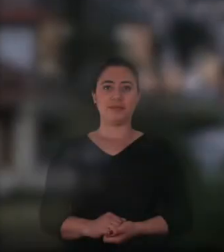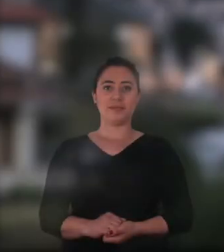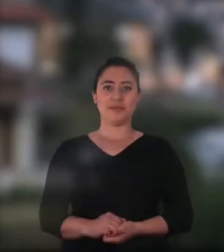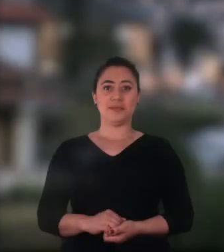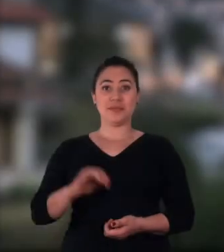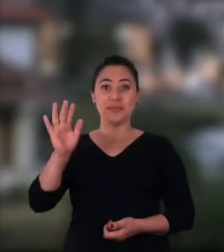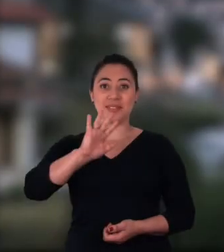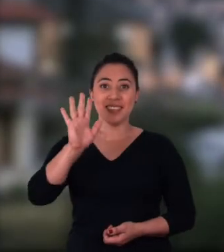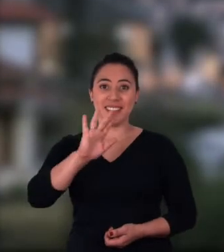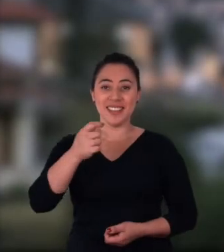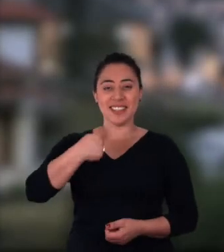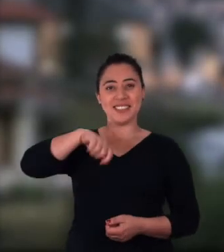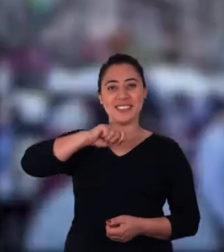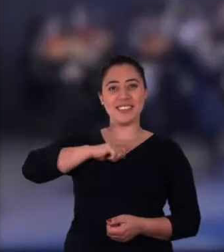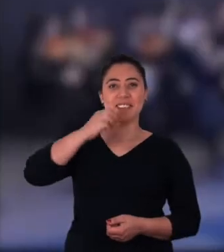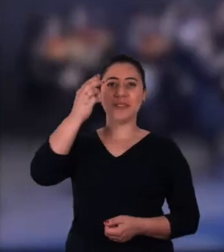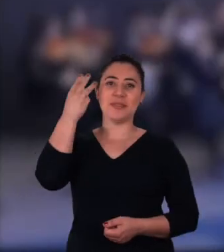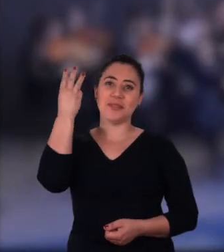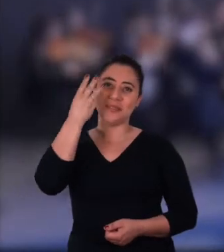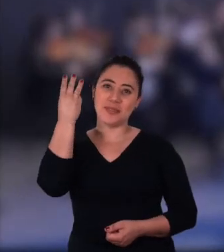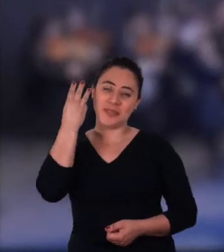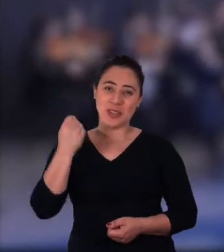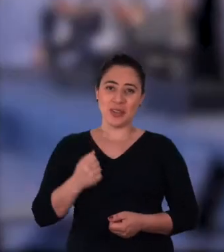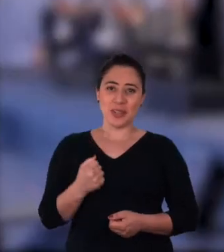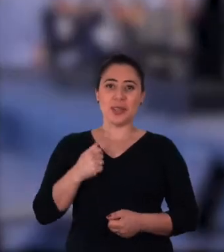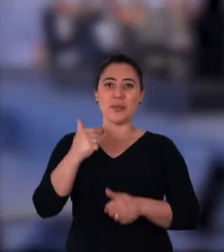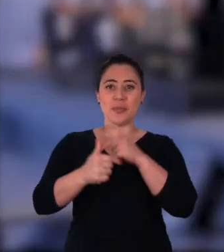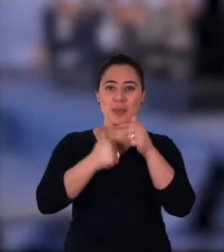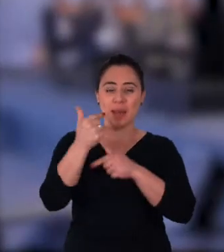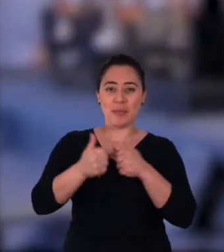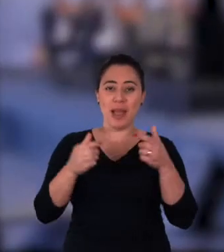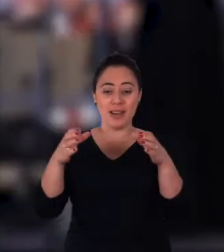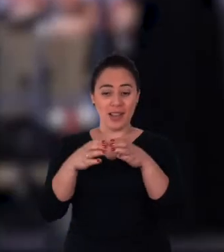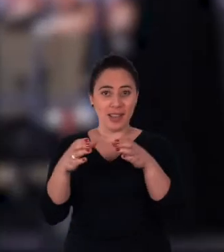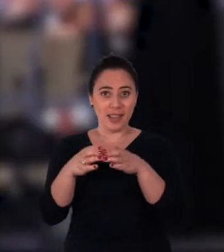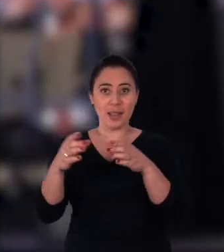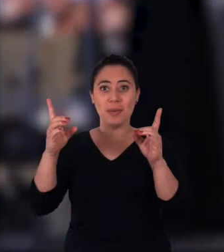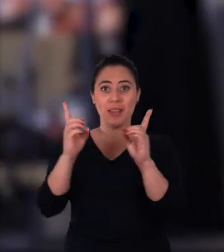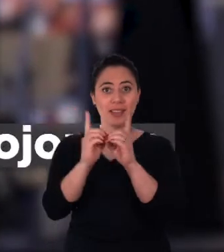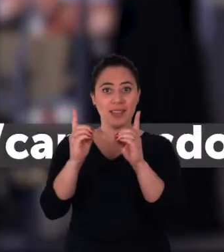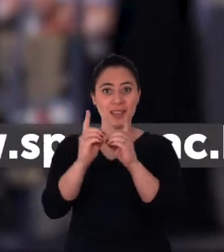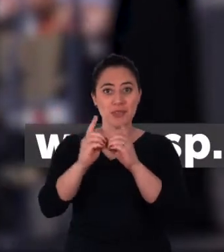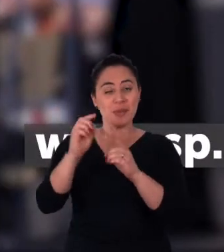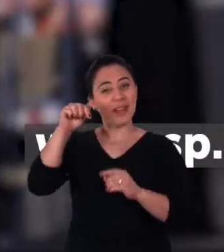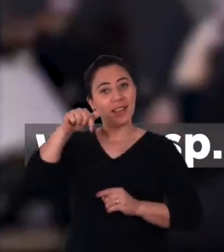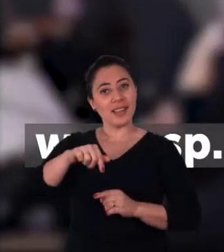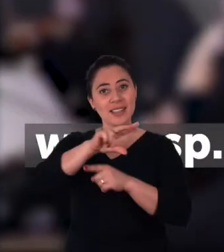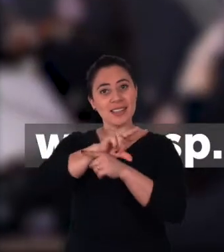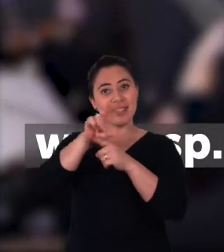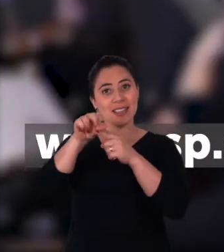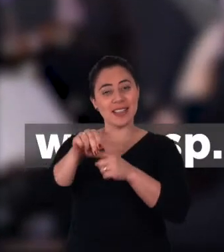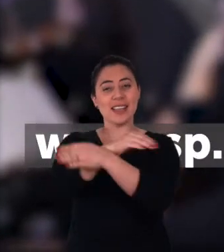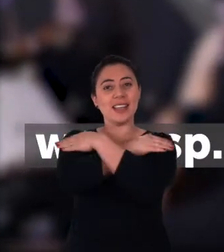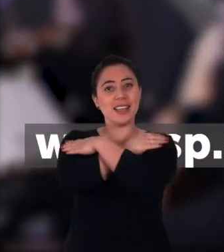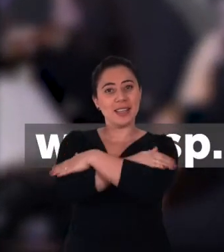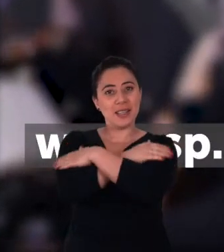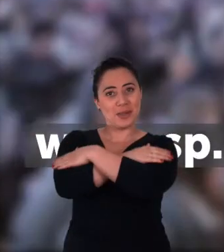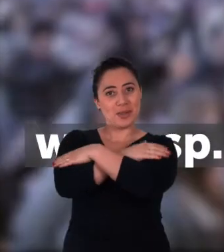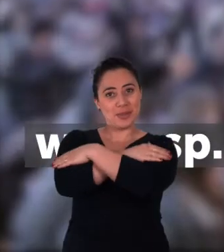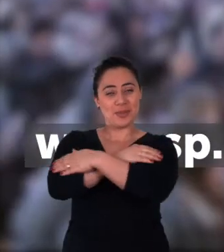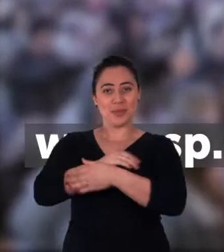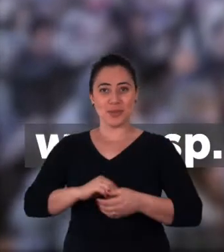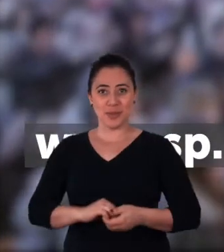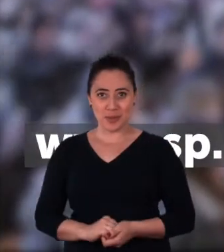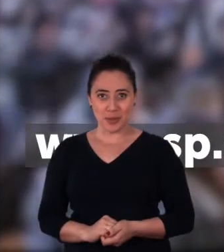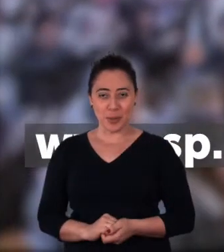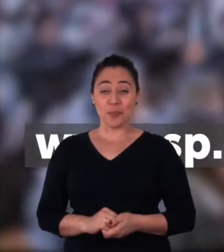Olá, eu sou a Valkyria, faço parte da equipe de atendimento do Centro Universitário Senac de Campos